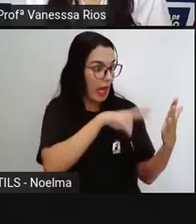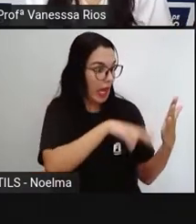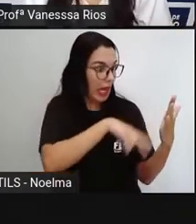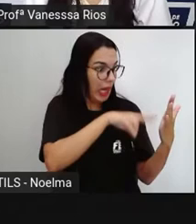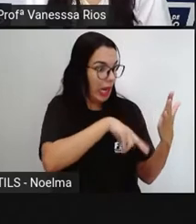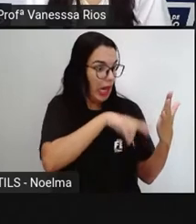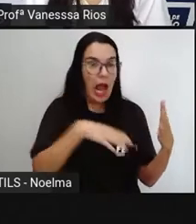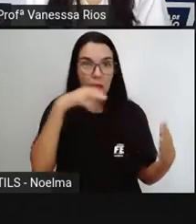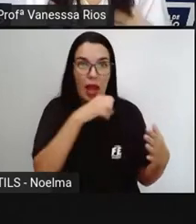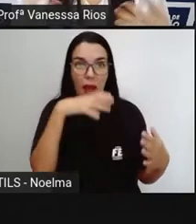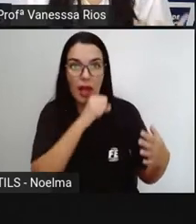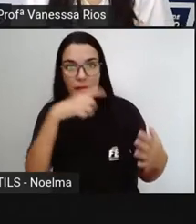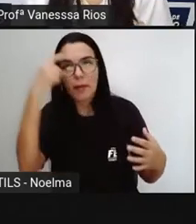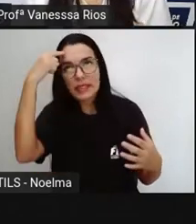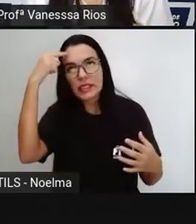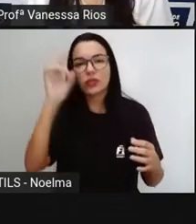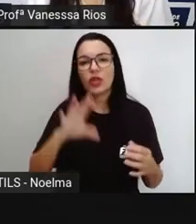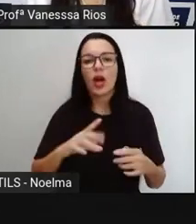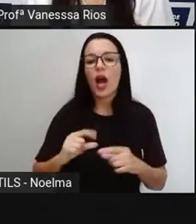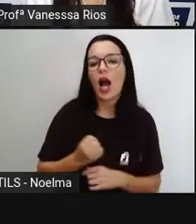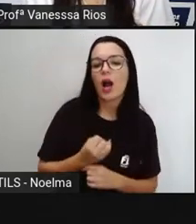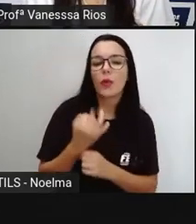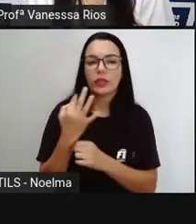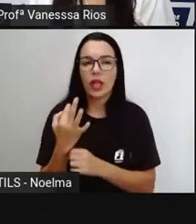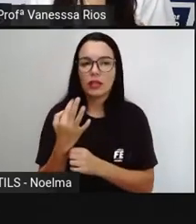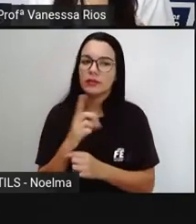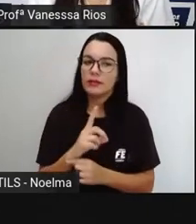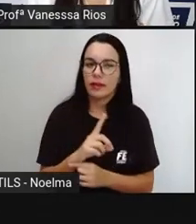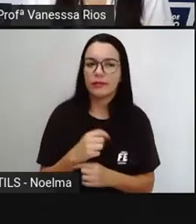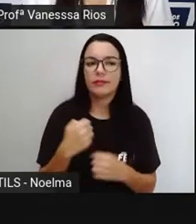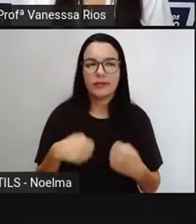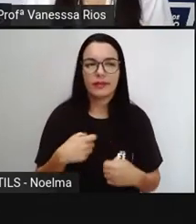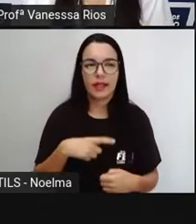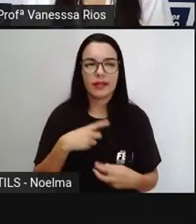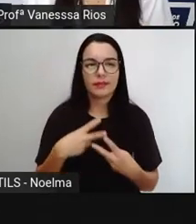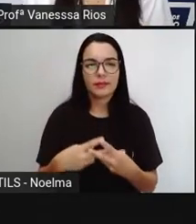forma, pensando só na quantidade, tá certo?